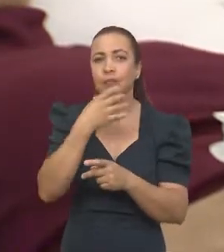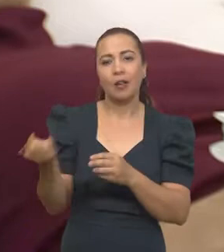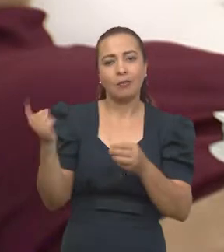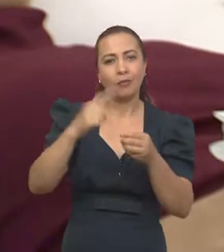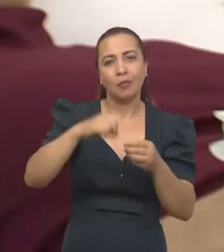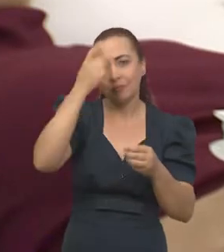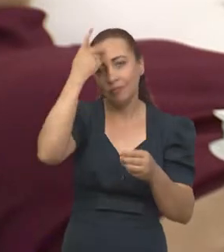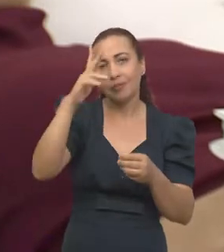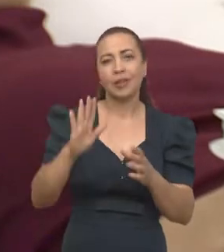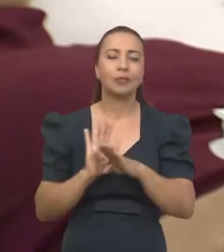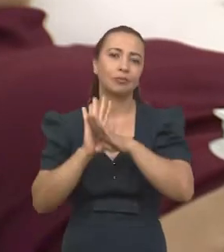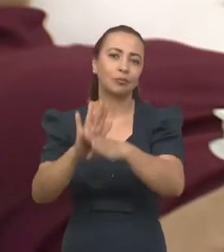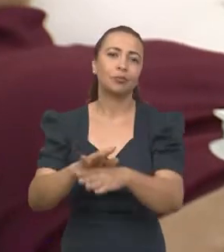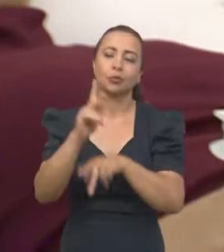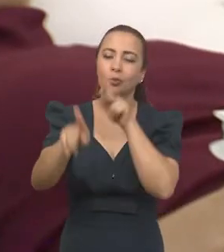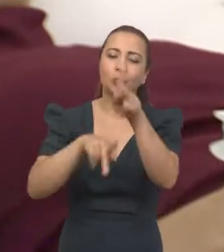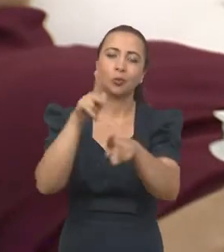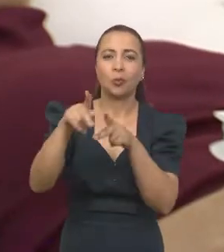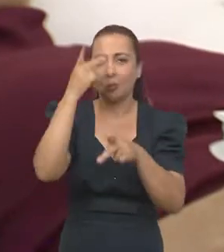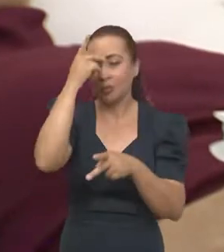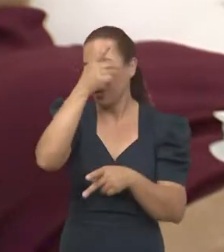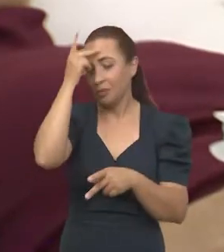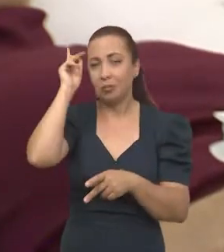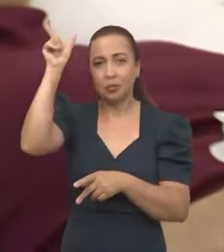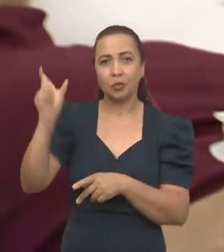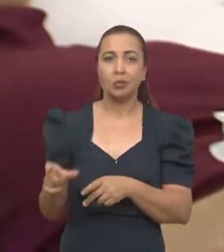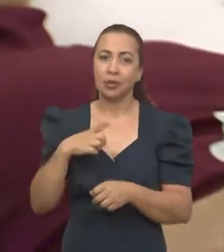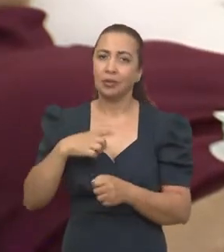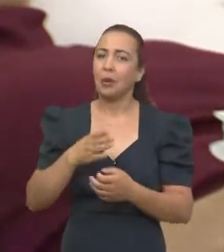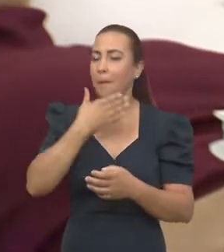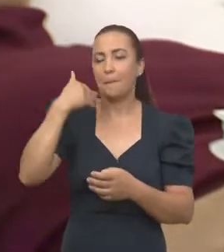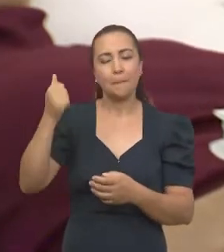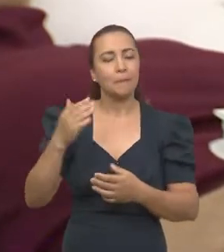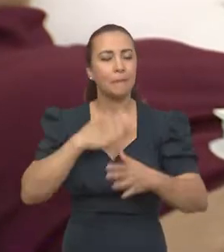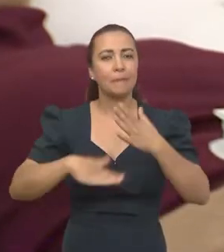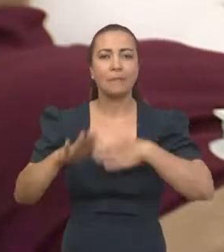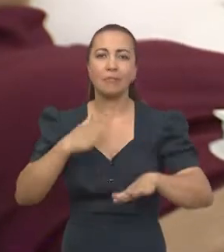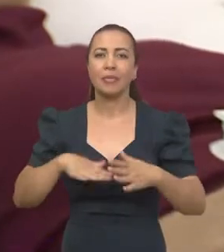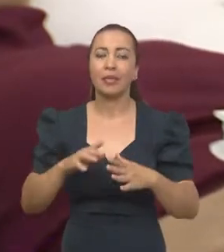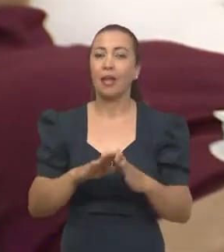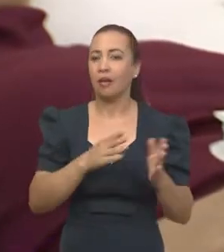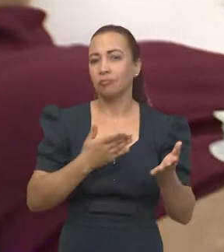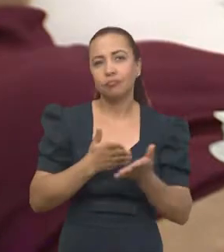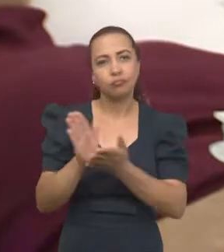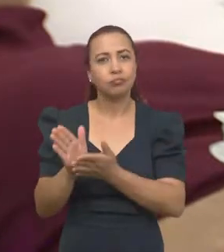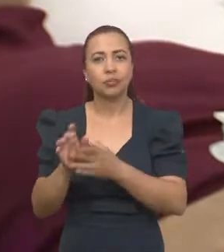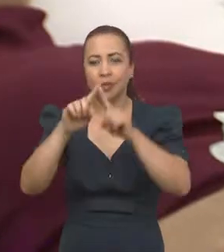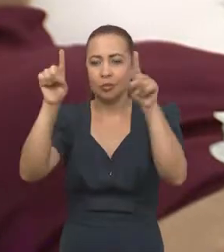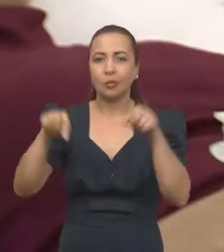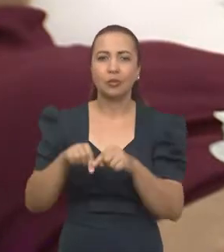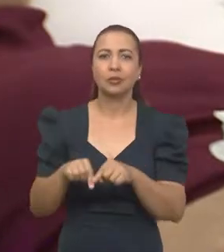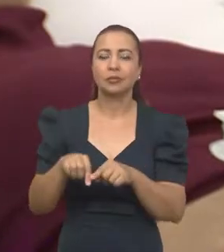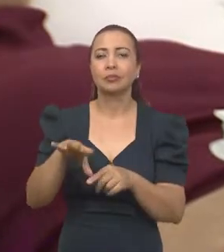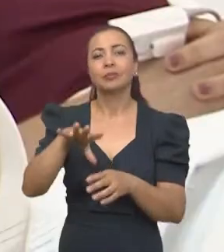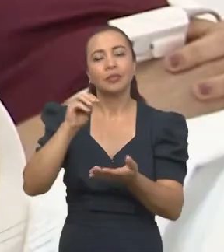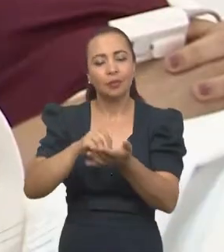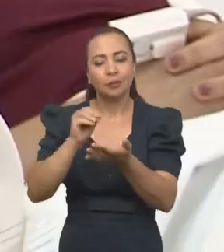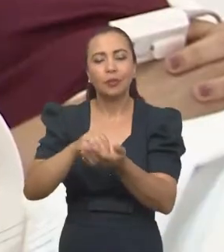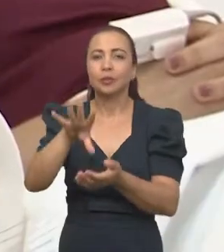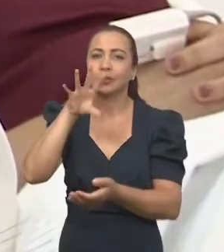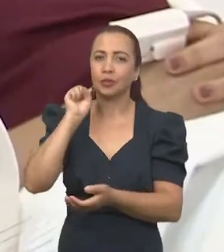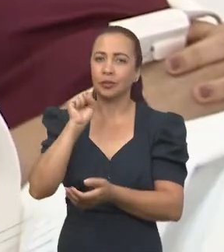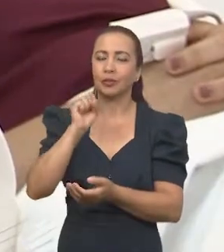para beneficiar essa população para que o paciente tenha o maior conforto e consiga sair do quadro da insuficiência respiratória aguda.